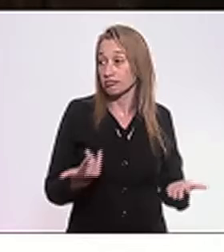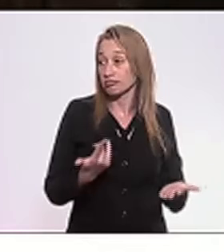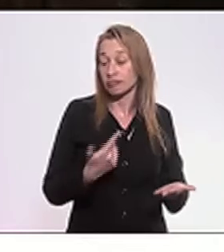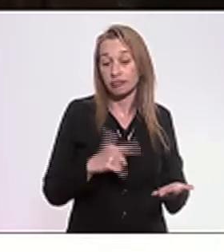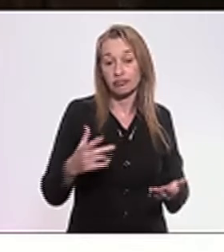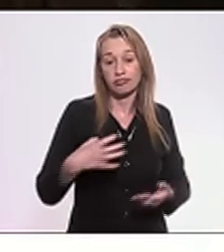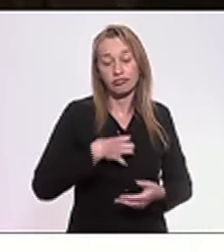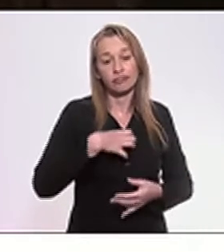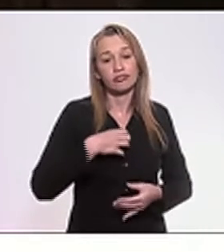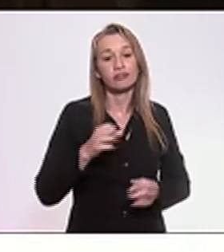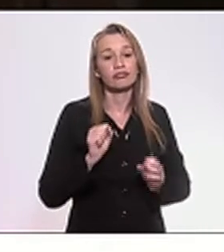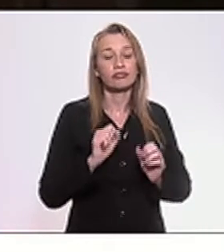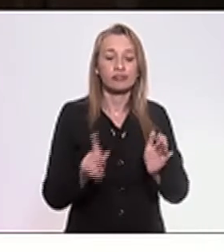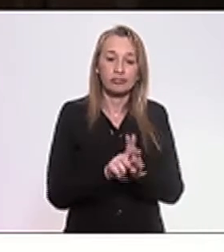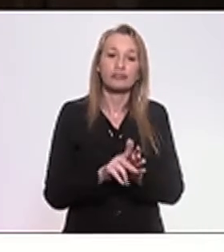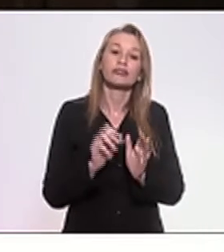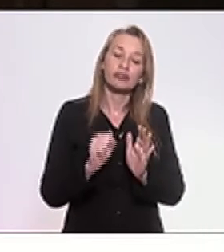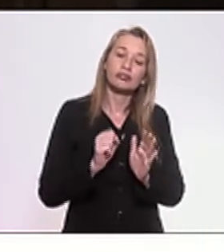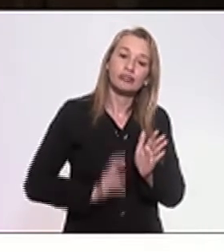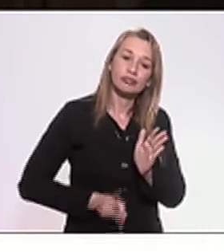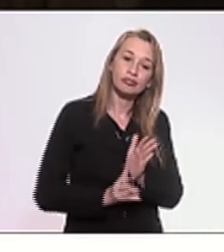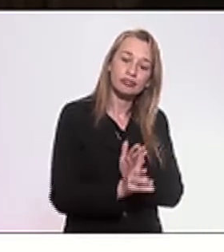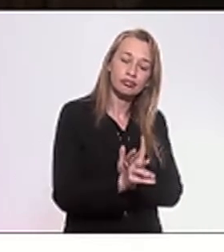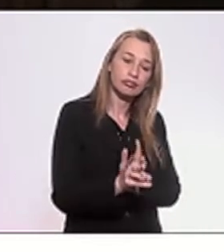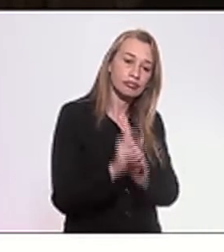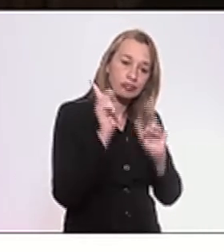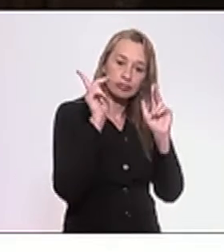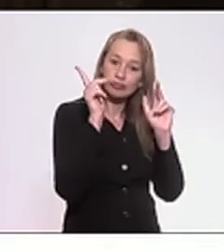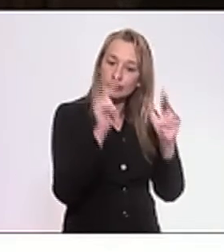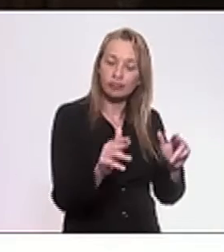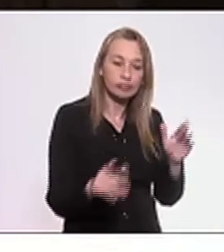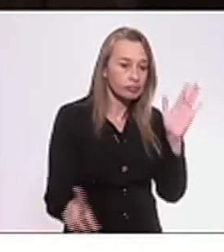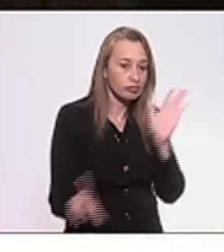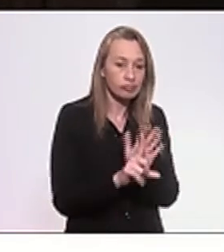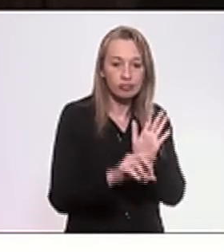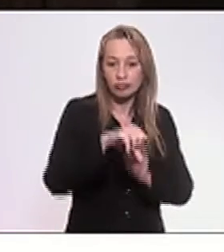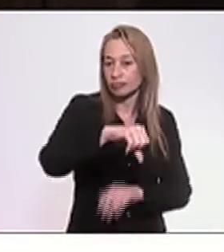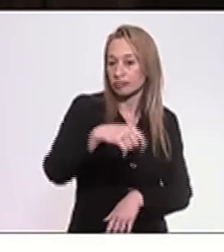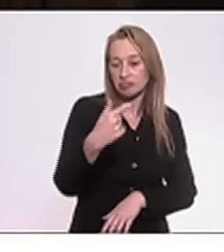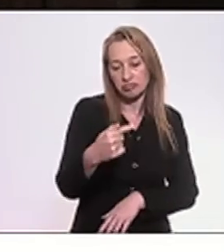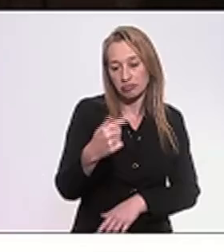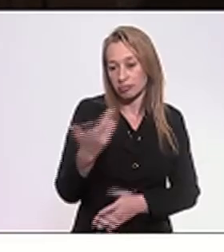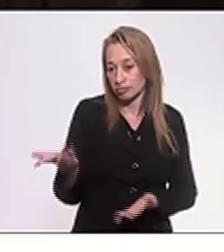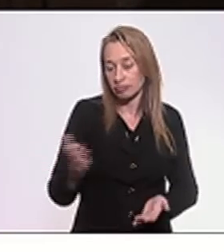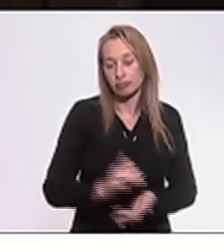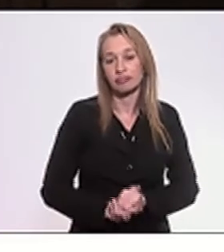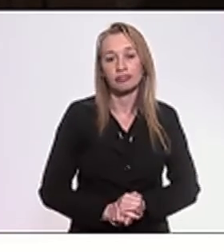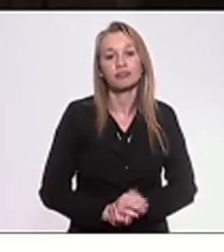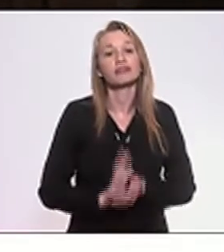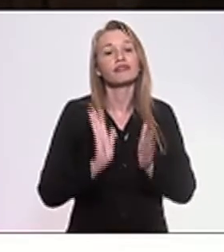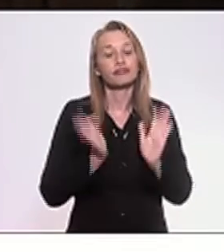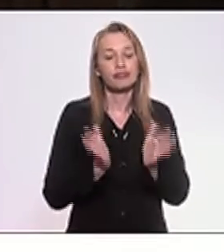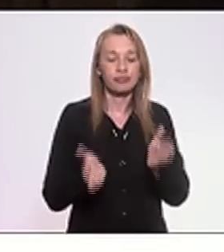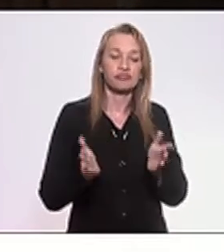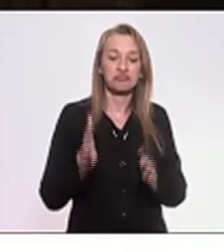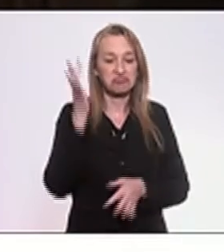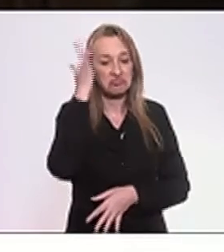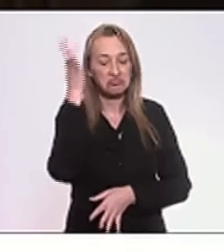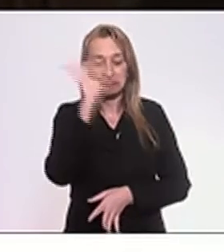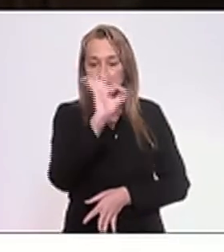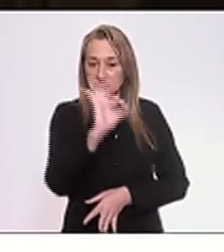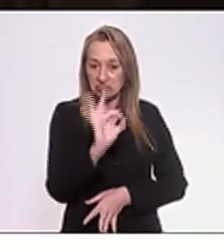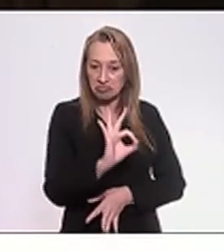O projeto podia continuar a ser a mesma lei de 97. Agora, não sei